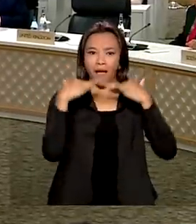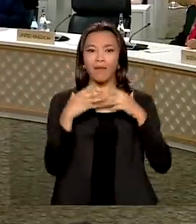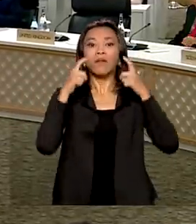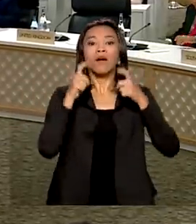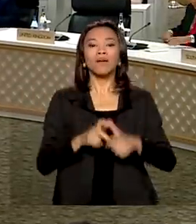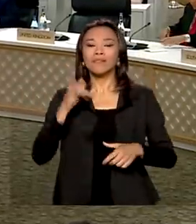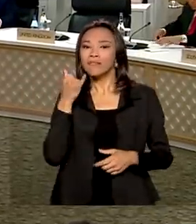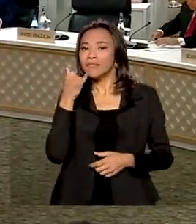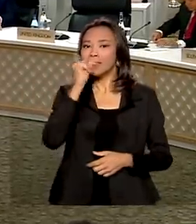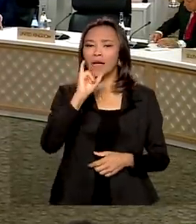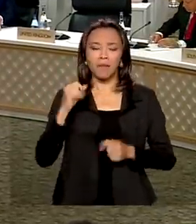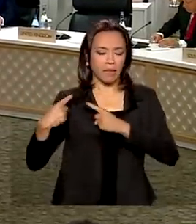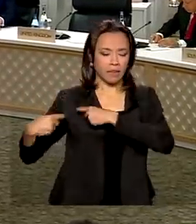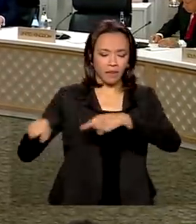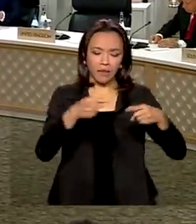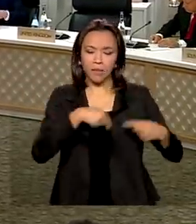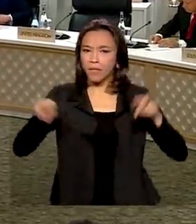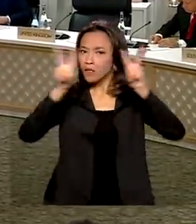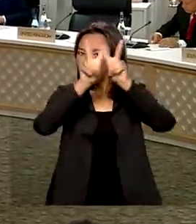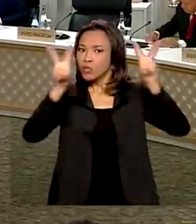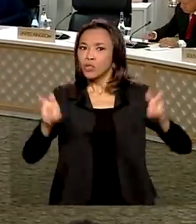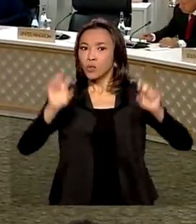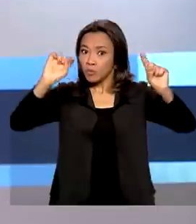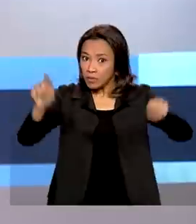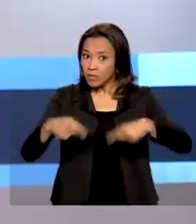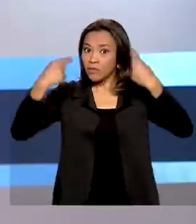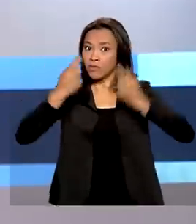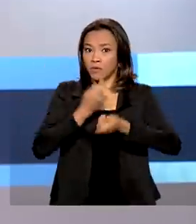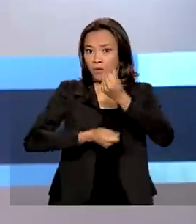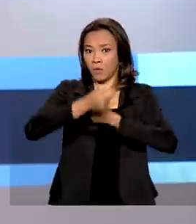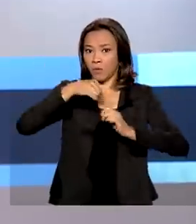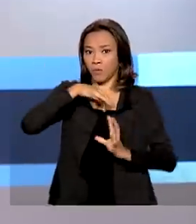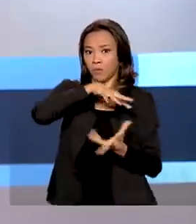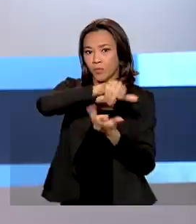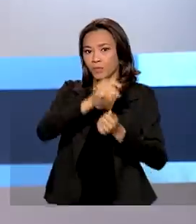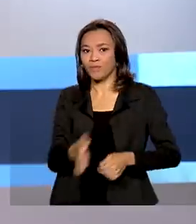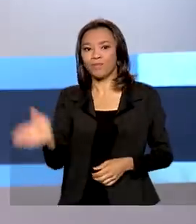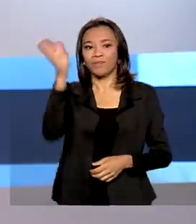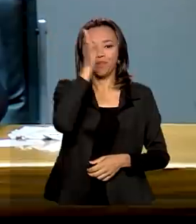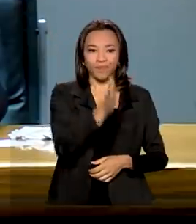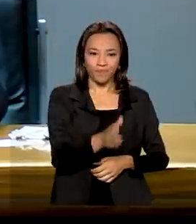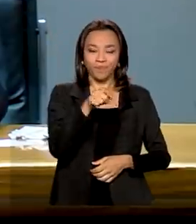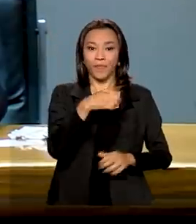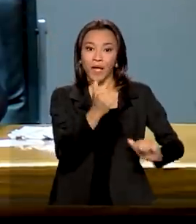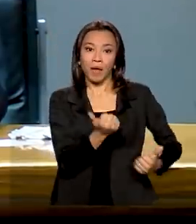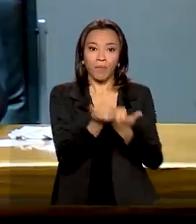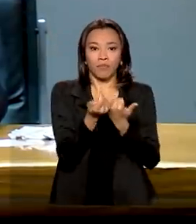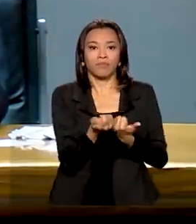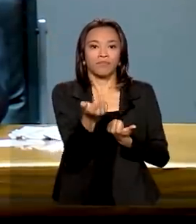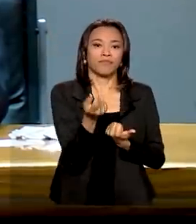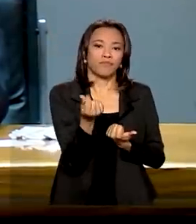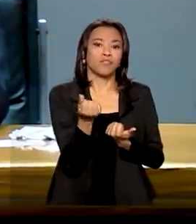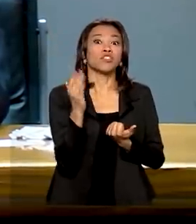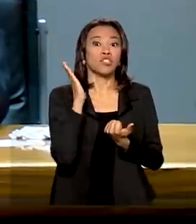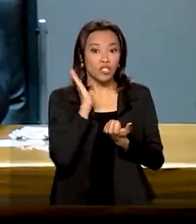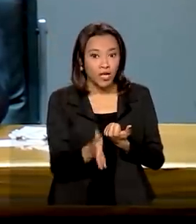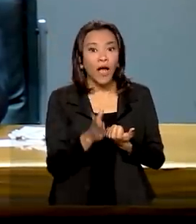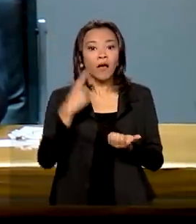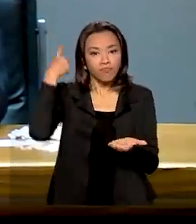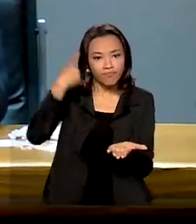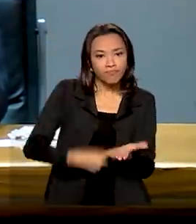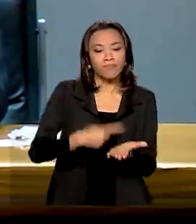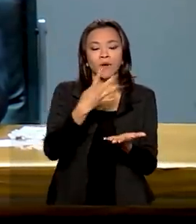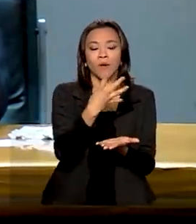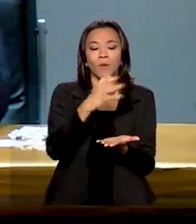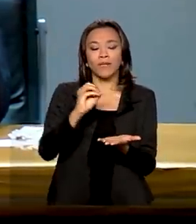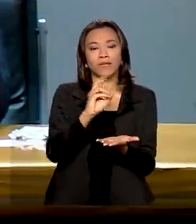Itália, para debater os desafios econômicos globais. Auxílio Brasil, confirmado o valor de 400 reais